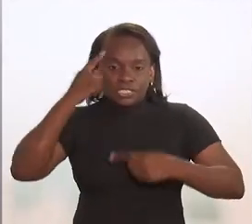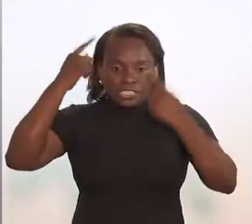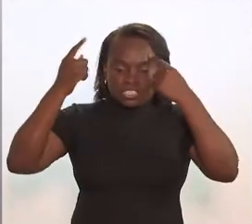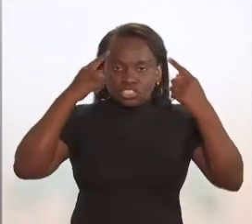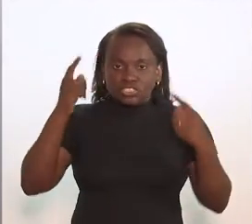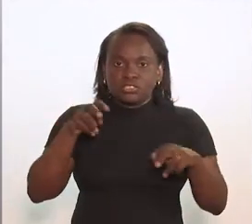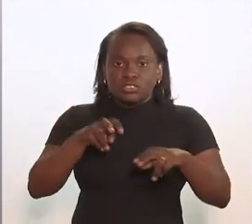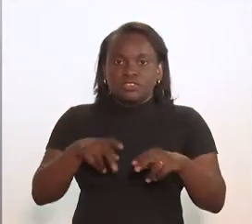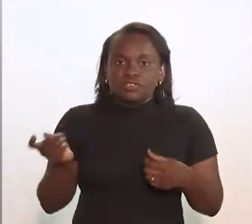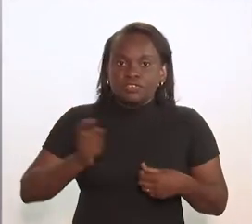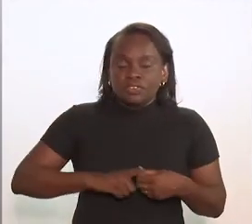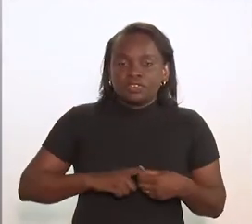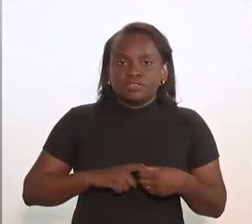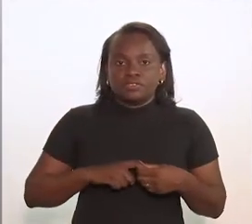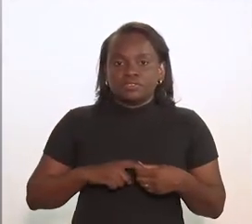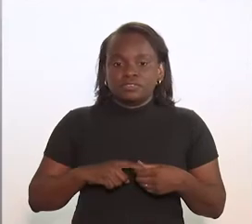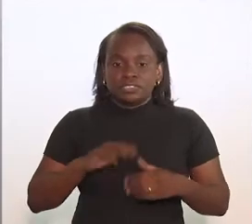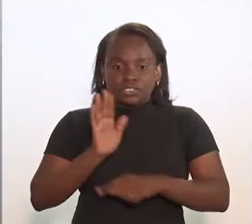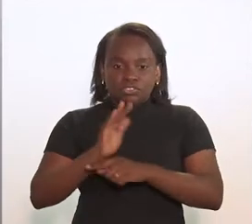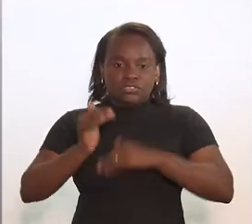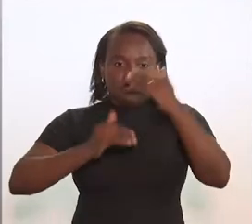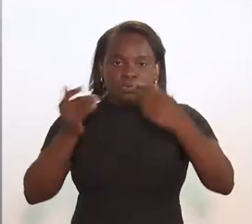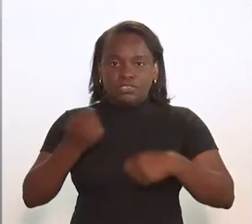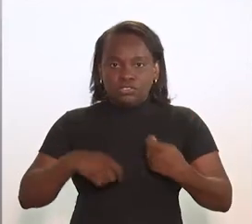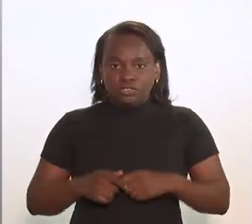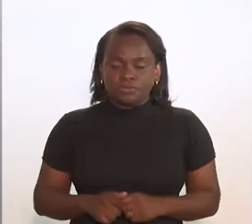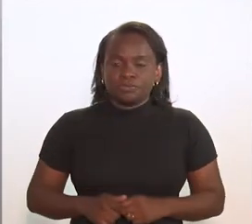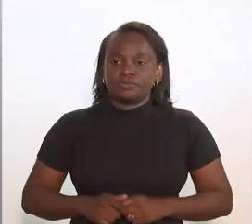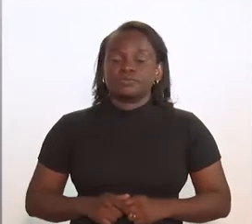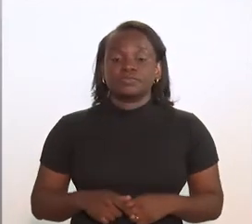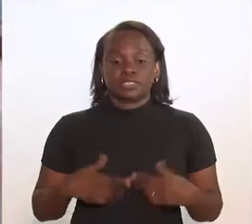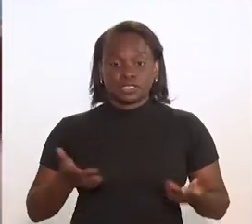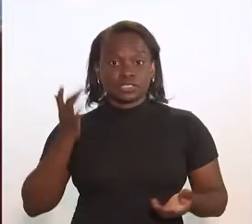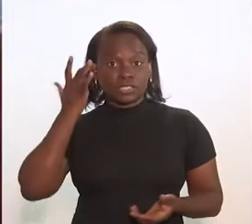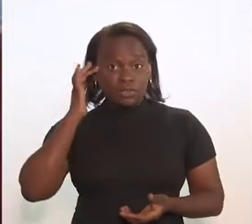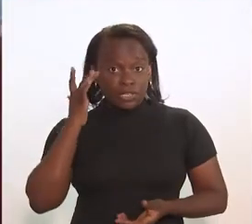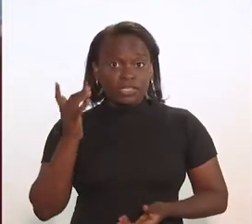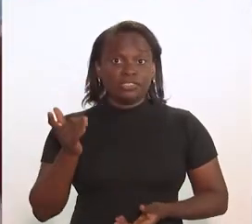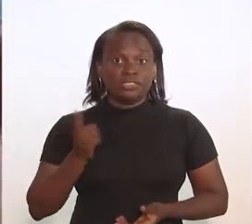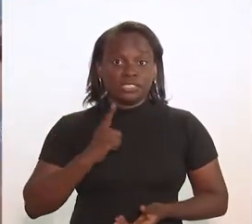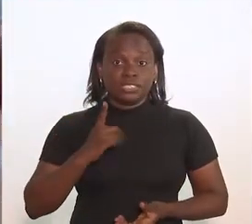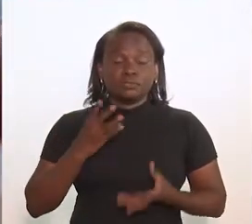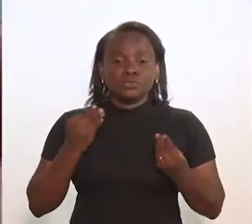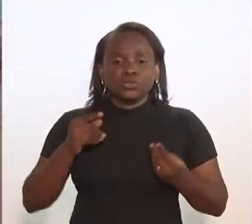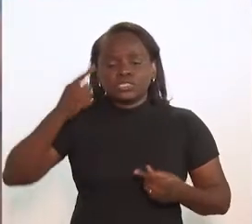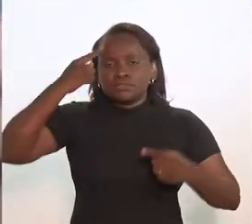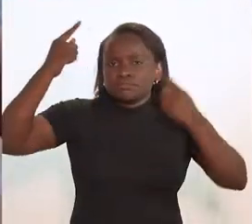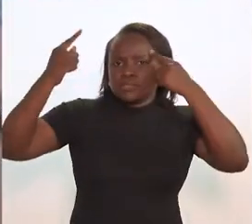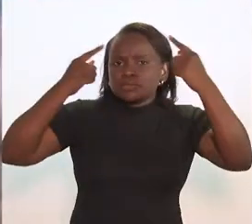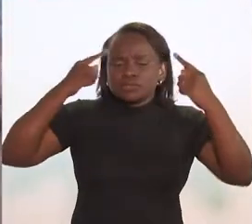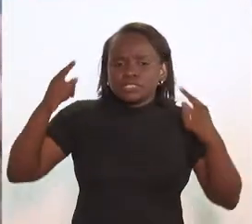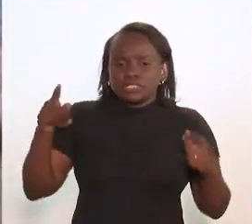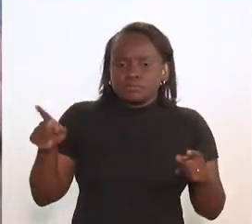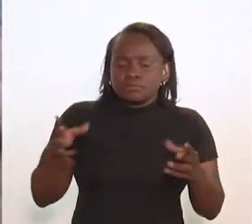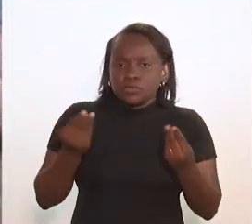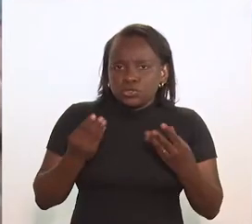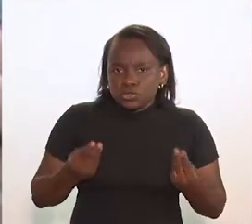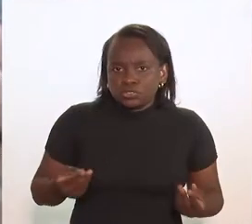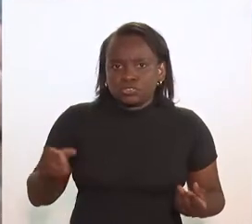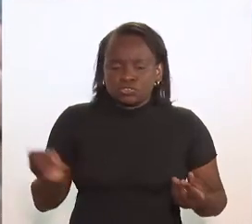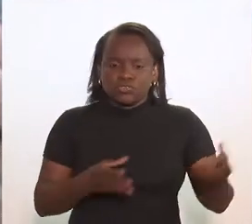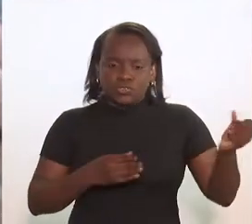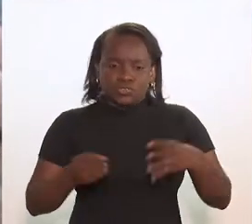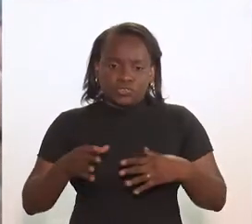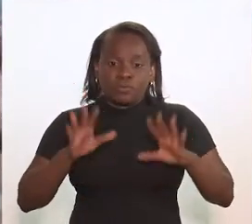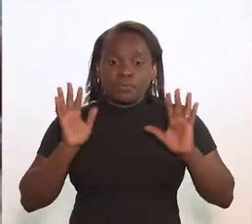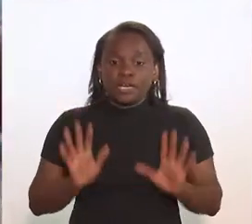criativa como um ponto de resgate do desenvolvimento econômico. Eu acho que houve muita inovação no setor